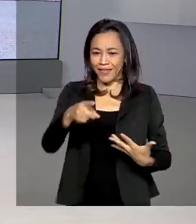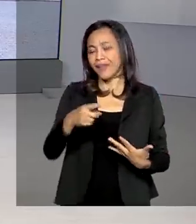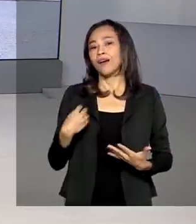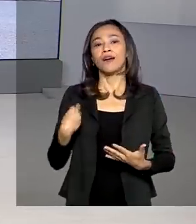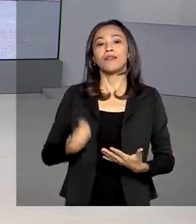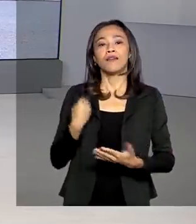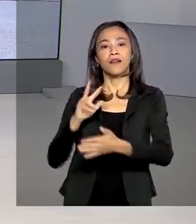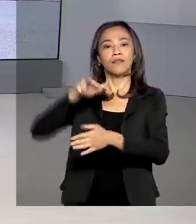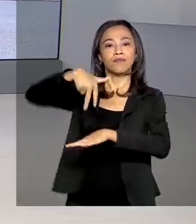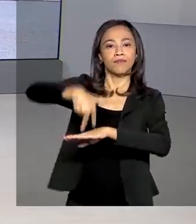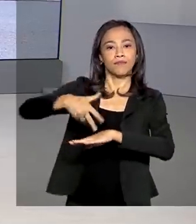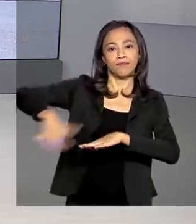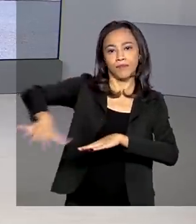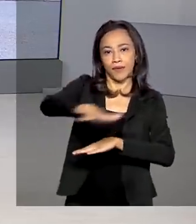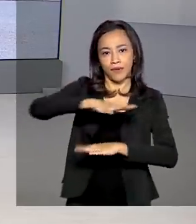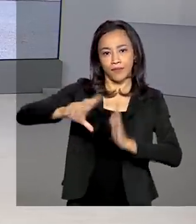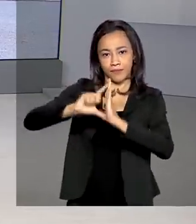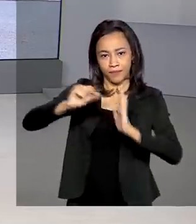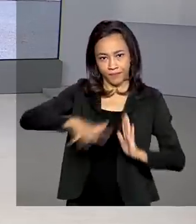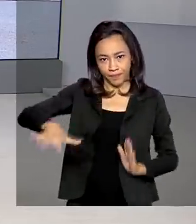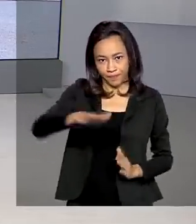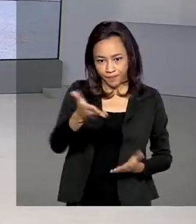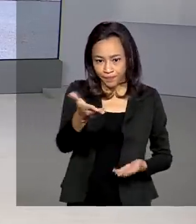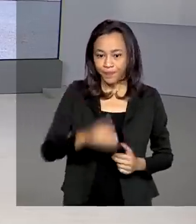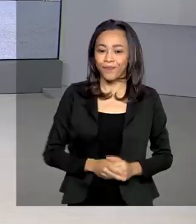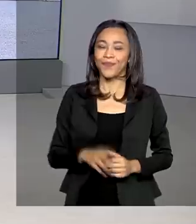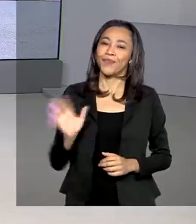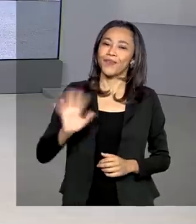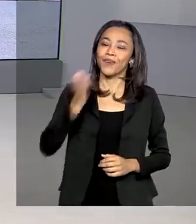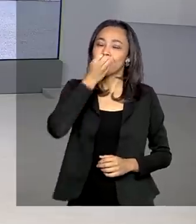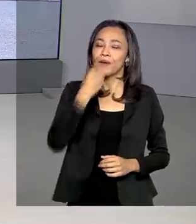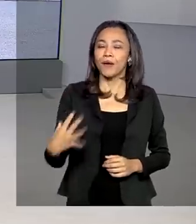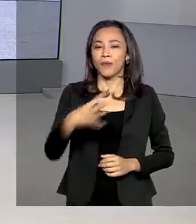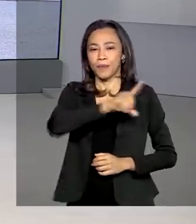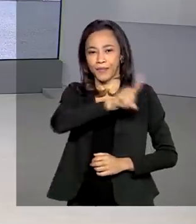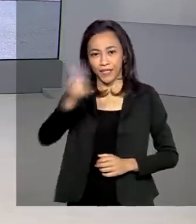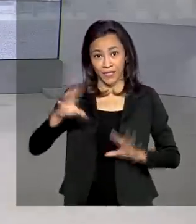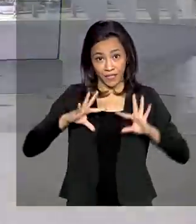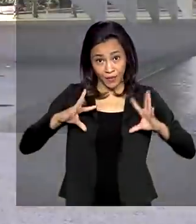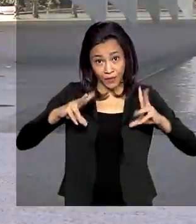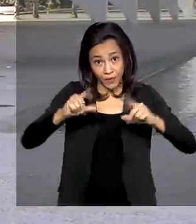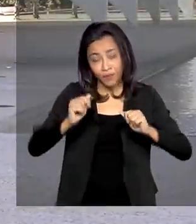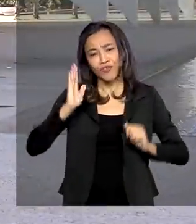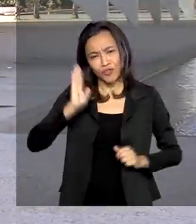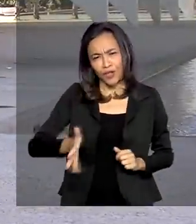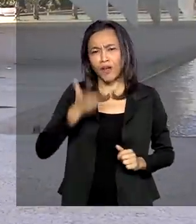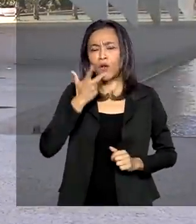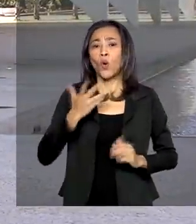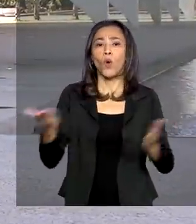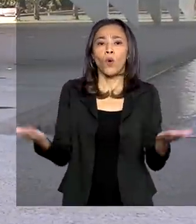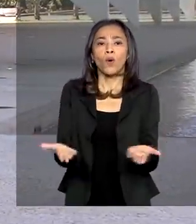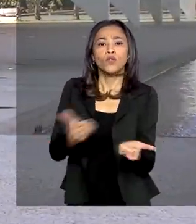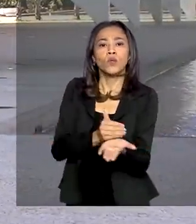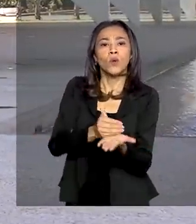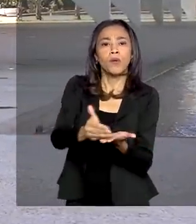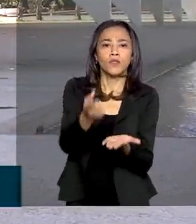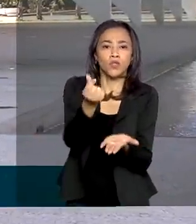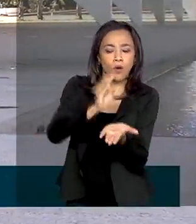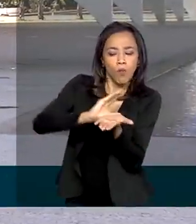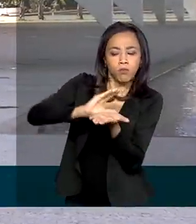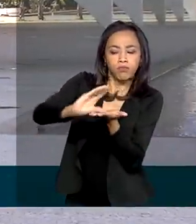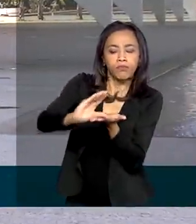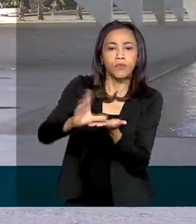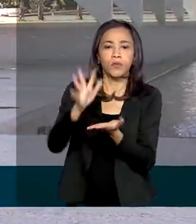Palácio do Planalto. Bom dia, Dani! Oi, Ana! Bom dia pra você, bom dia a todos. Como você disse, começa hoje a liberação do saque